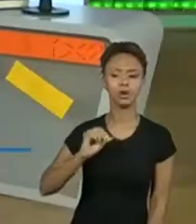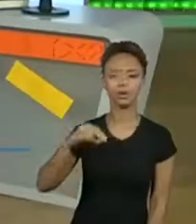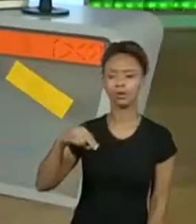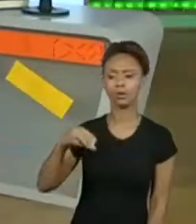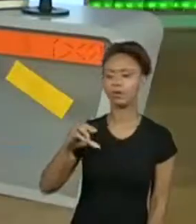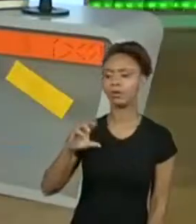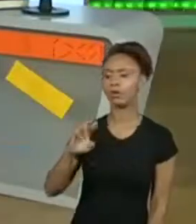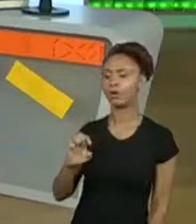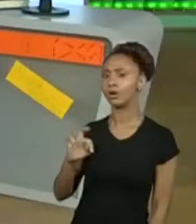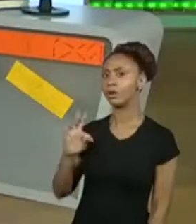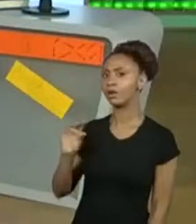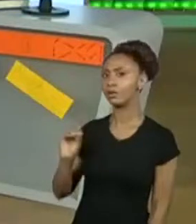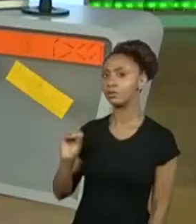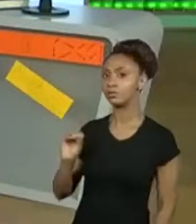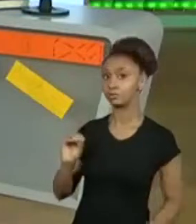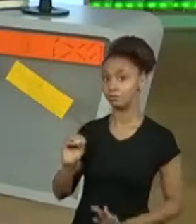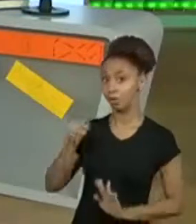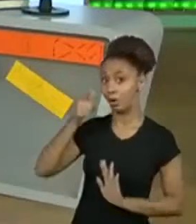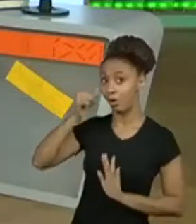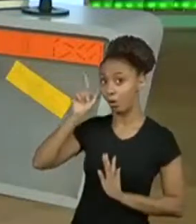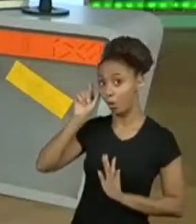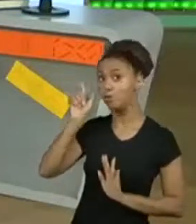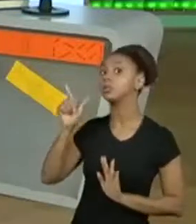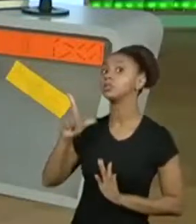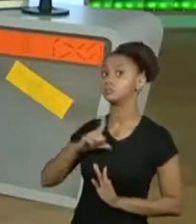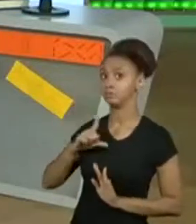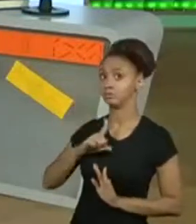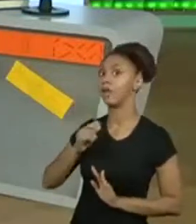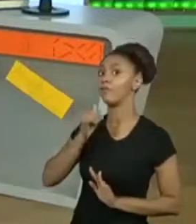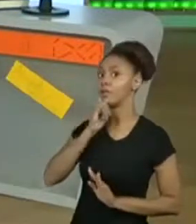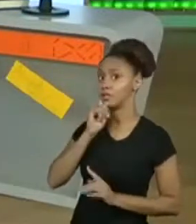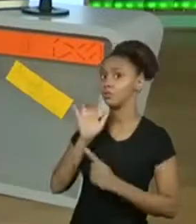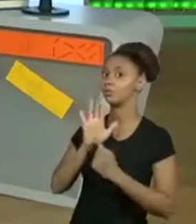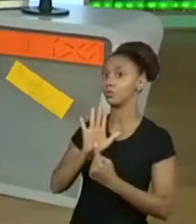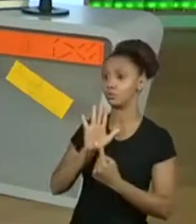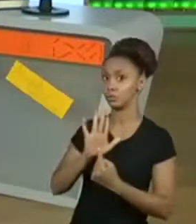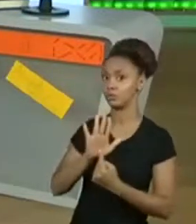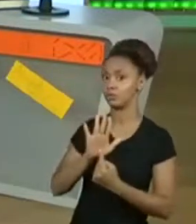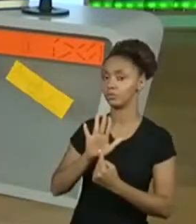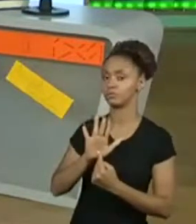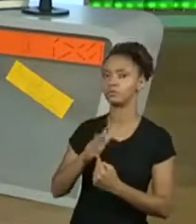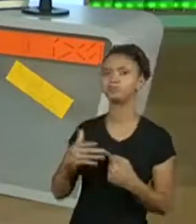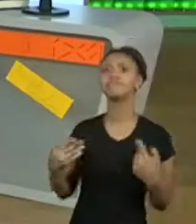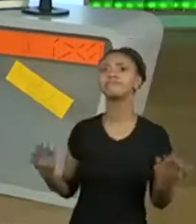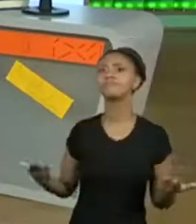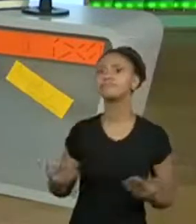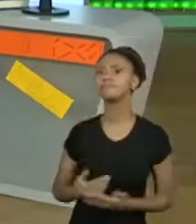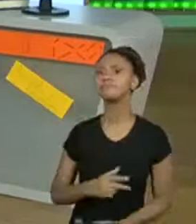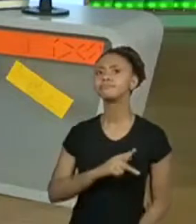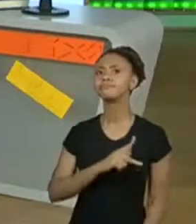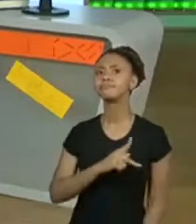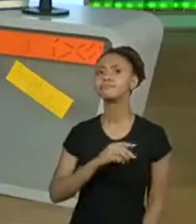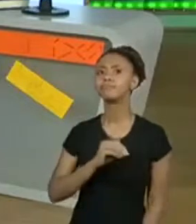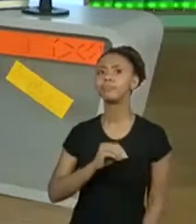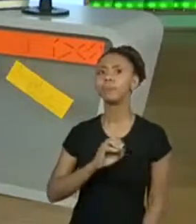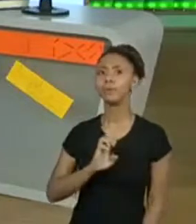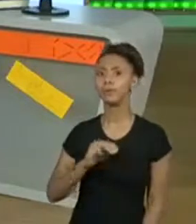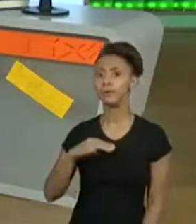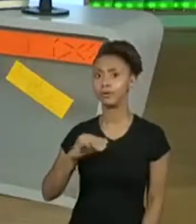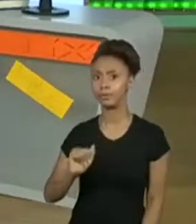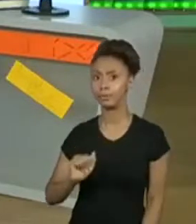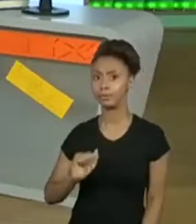que deu exemplos ontem. E aí, poemas concretos? Ah, tem gente